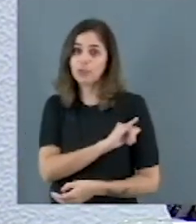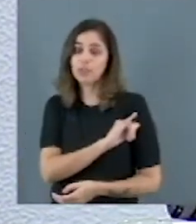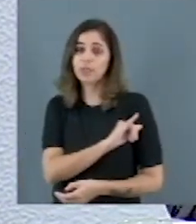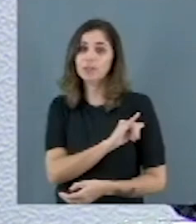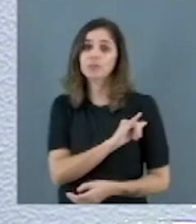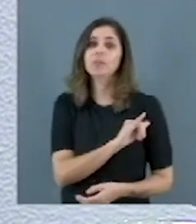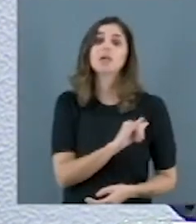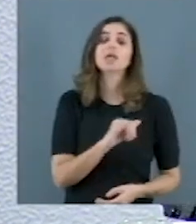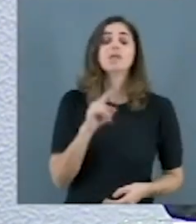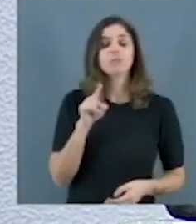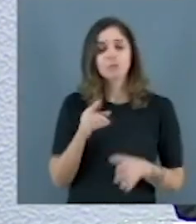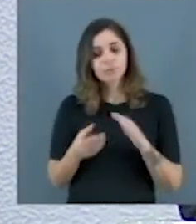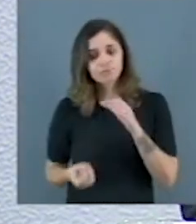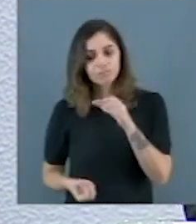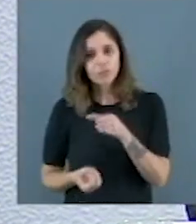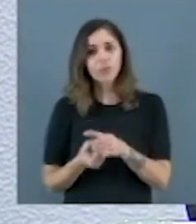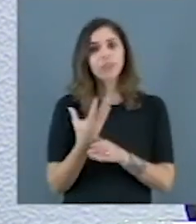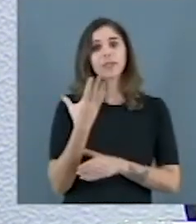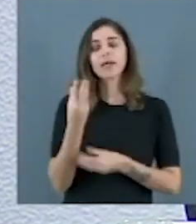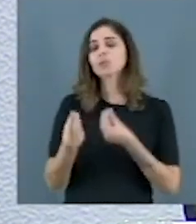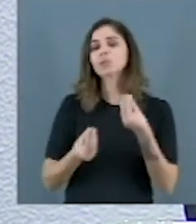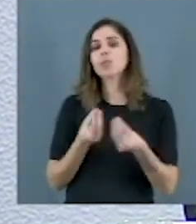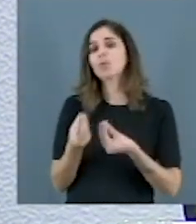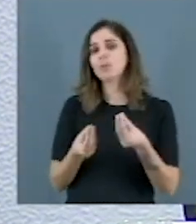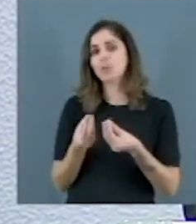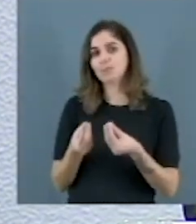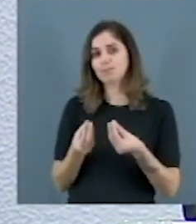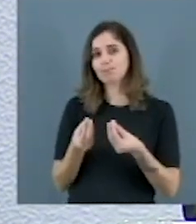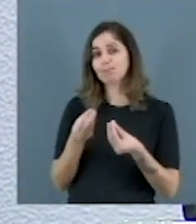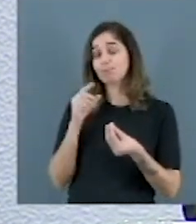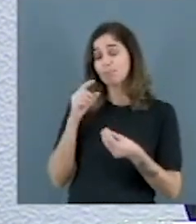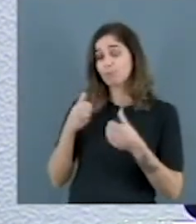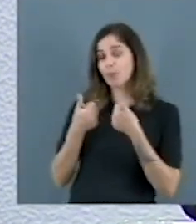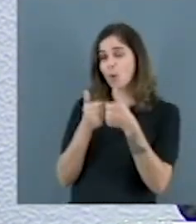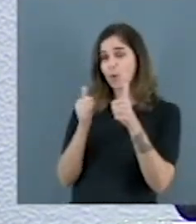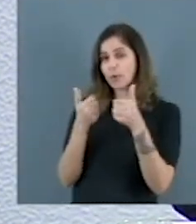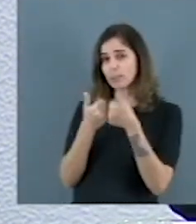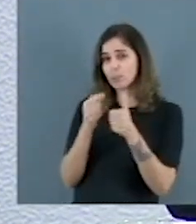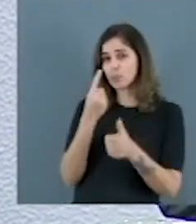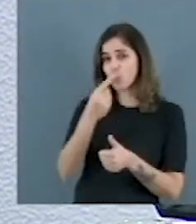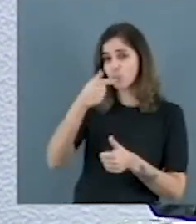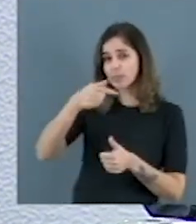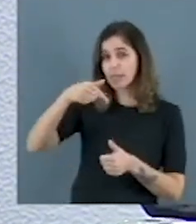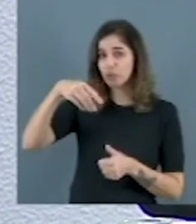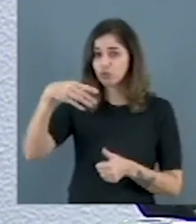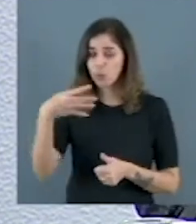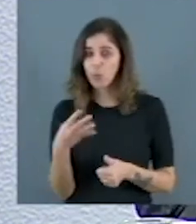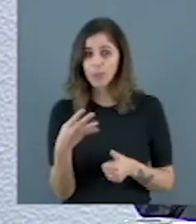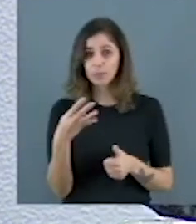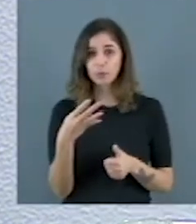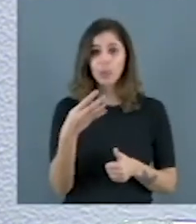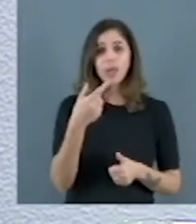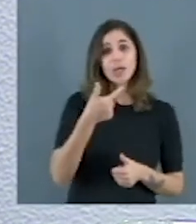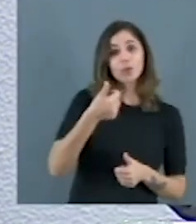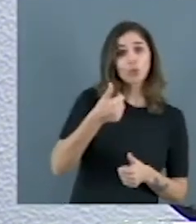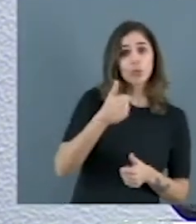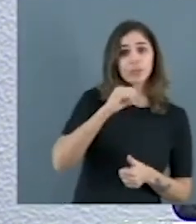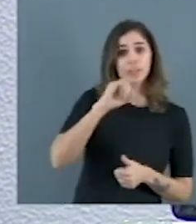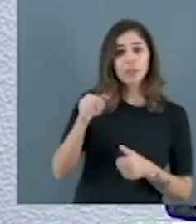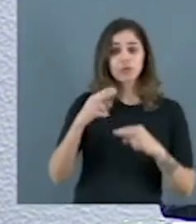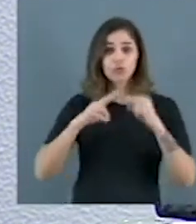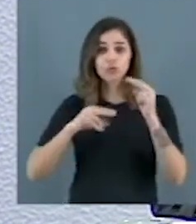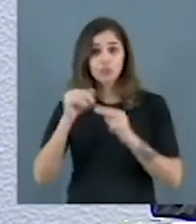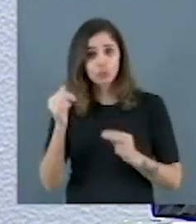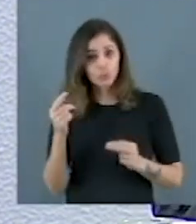construído a partir do episódio ônibus 174, que ocorreu no dia 12 de junho de 2000, e a grande